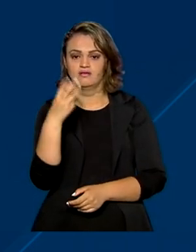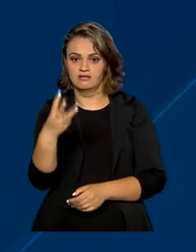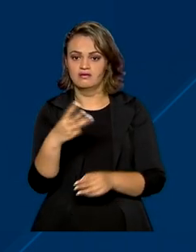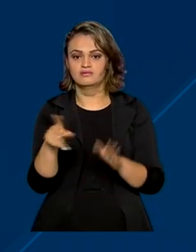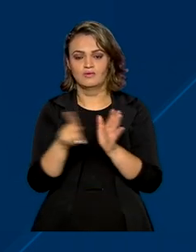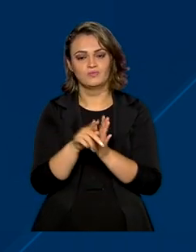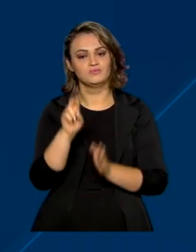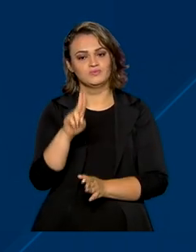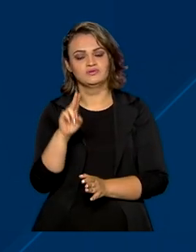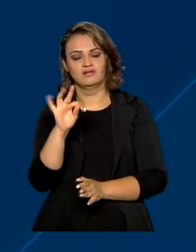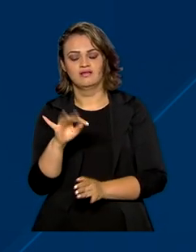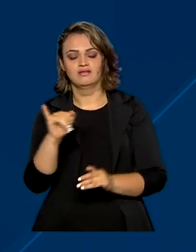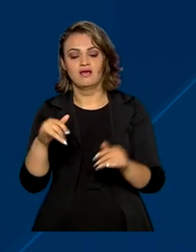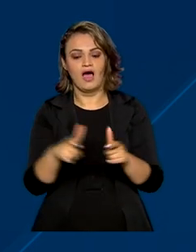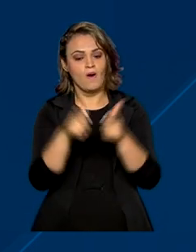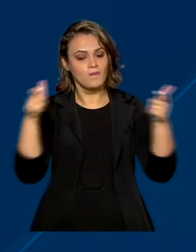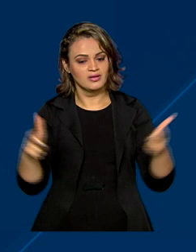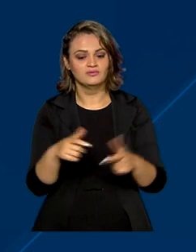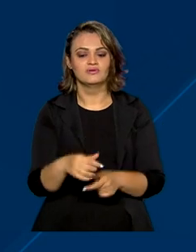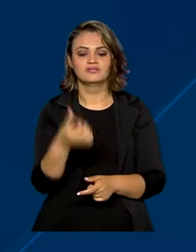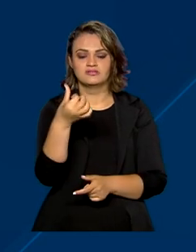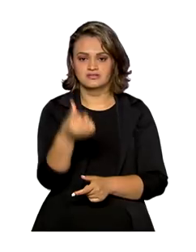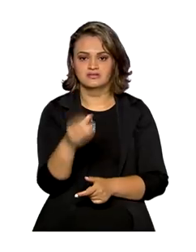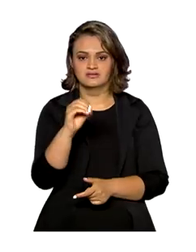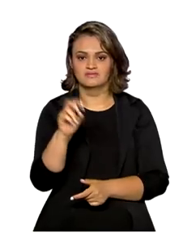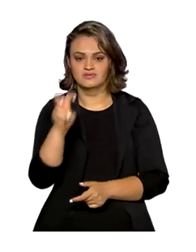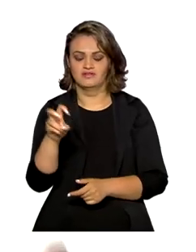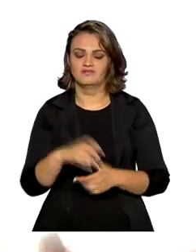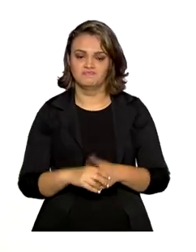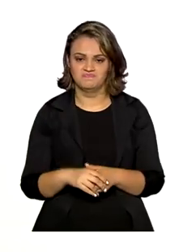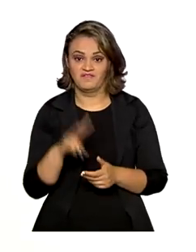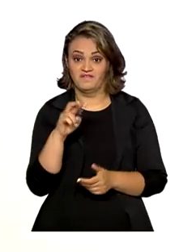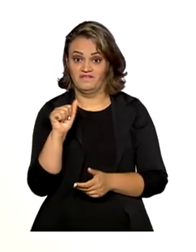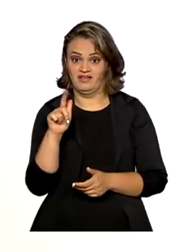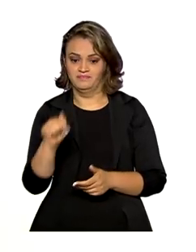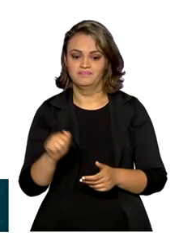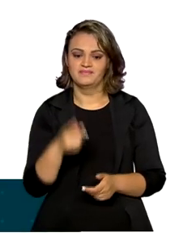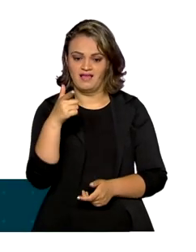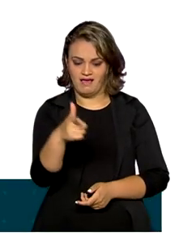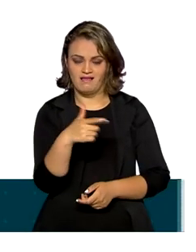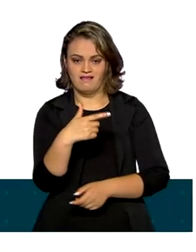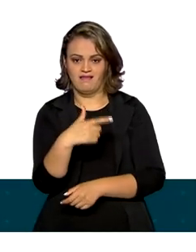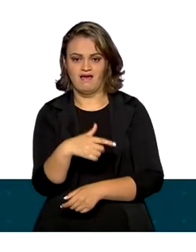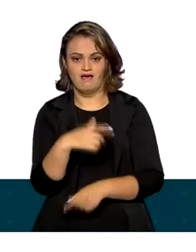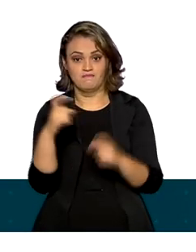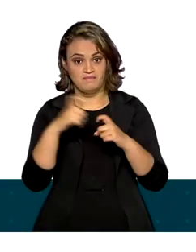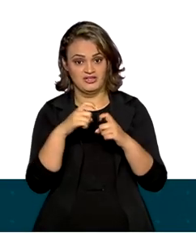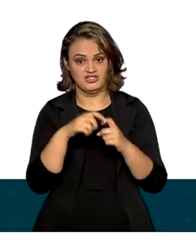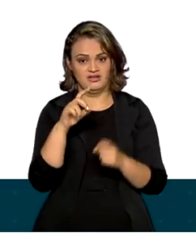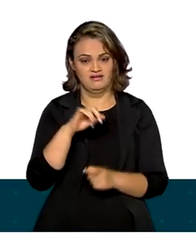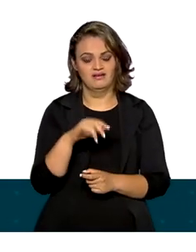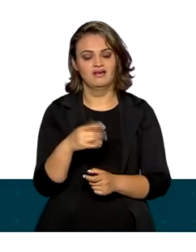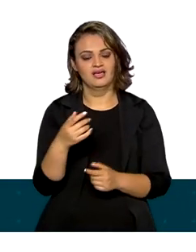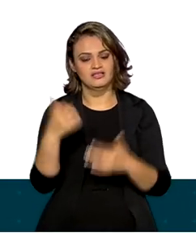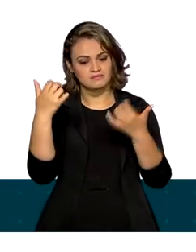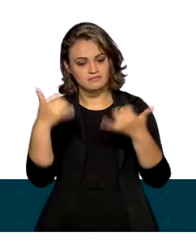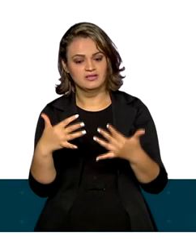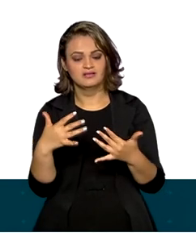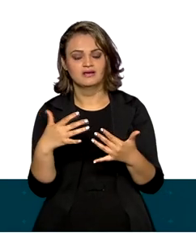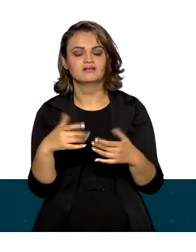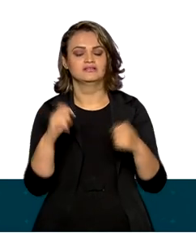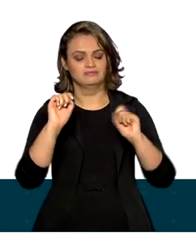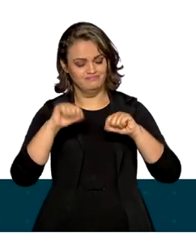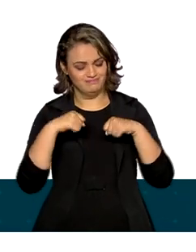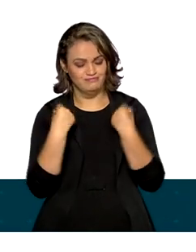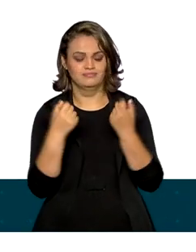ampliação de 605 vagas. Para a médica Jéssica, que está na linha de frente, é preciso